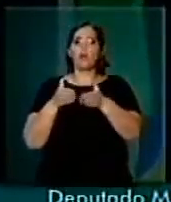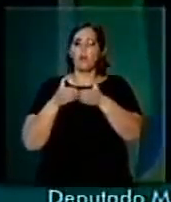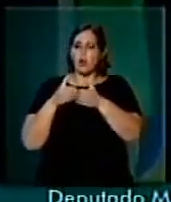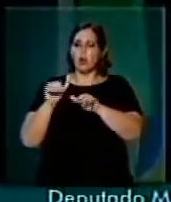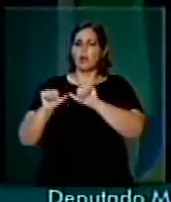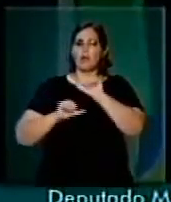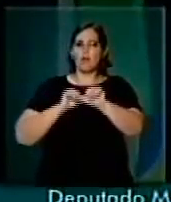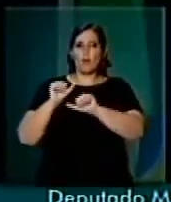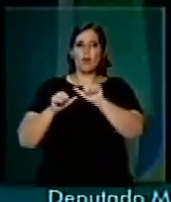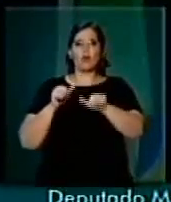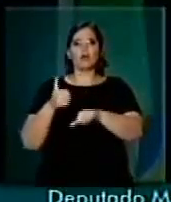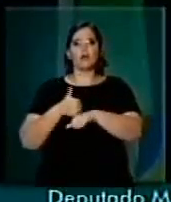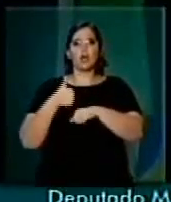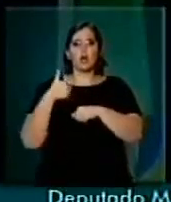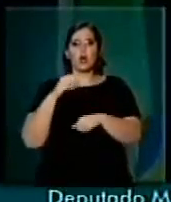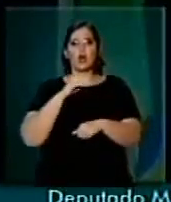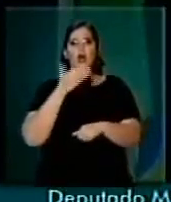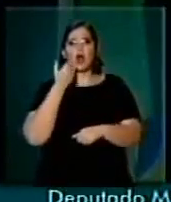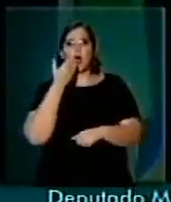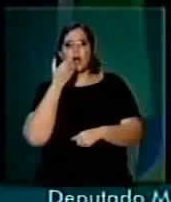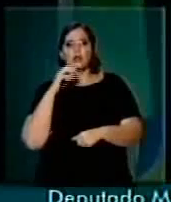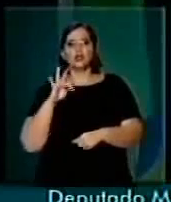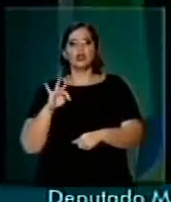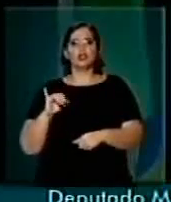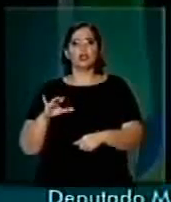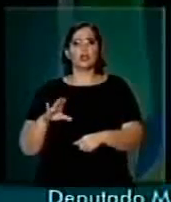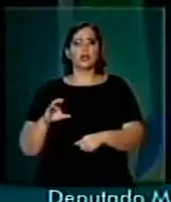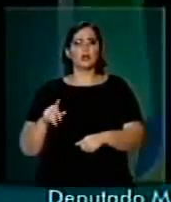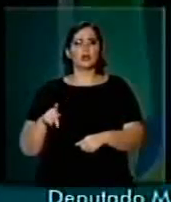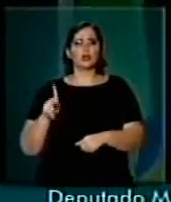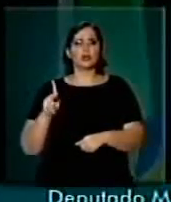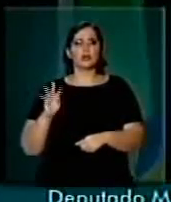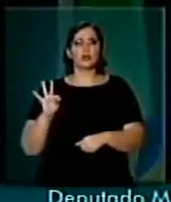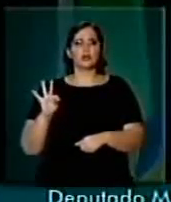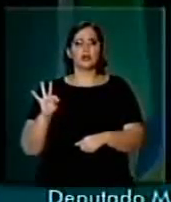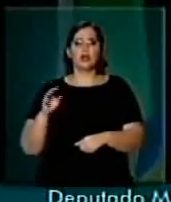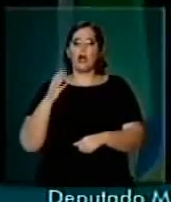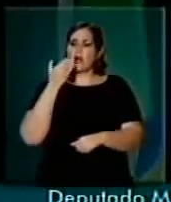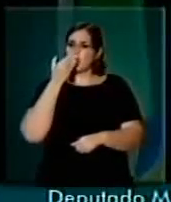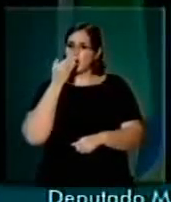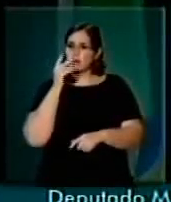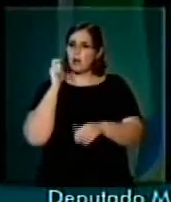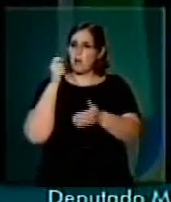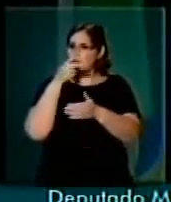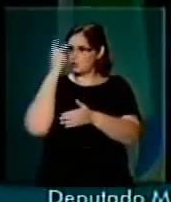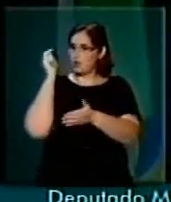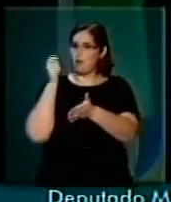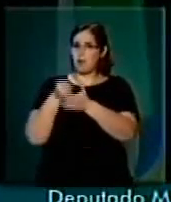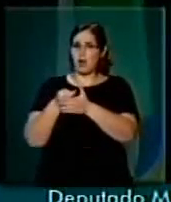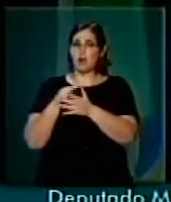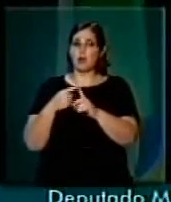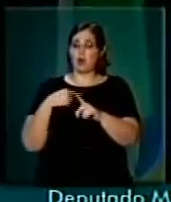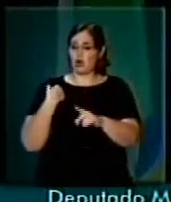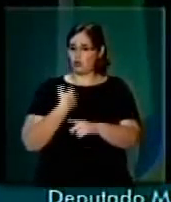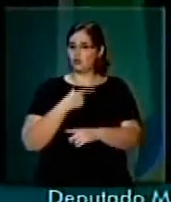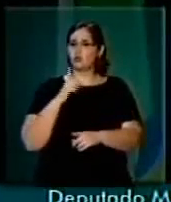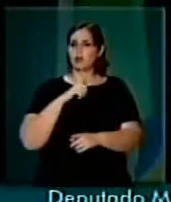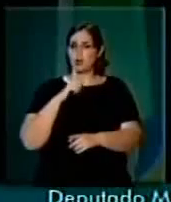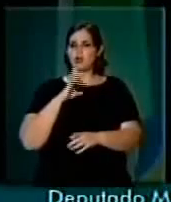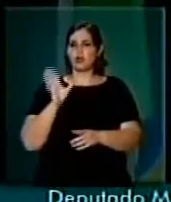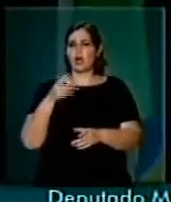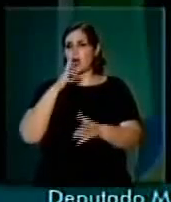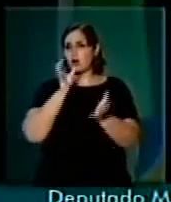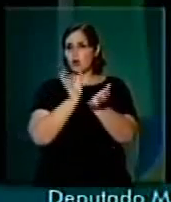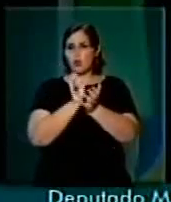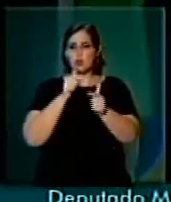no valor do ticket de alimentação que é pago a estes servidores. Nós temos um ticket que é pago aos servidores